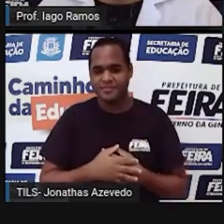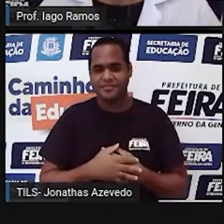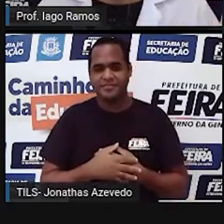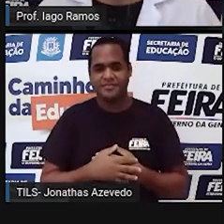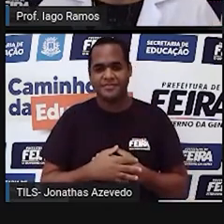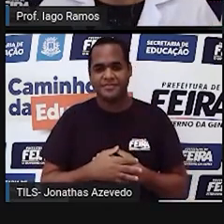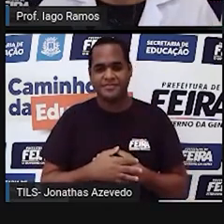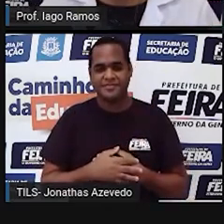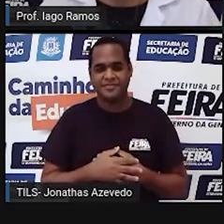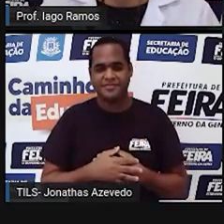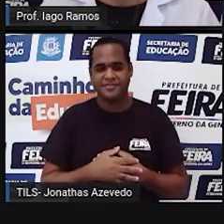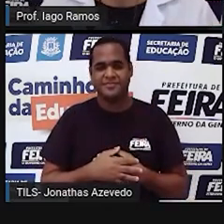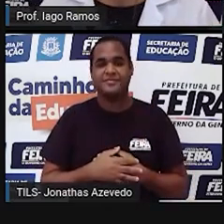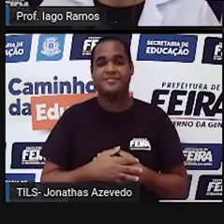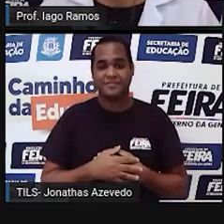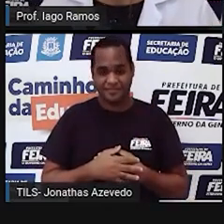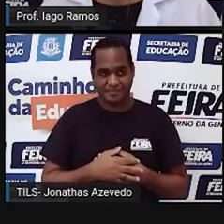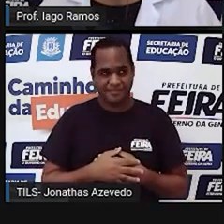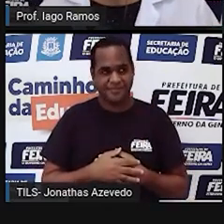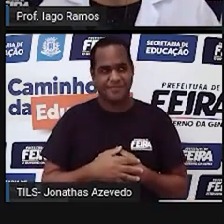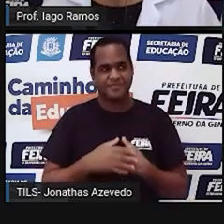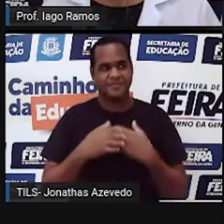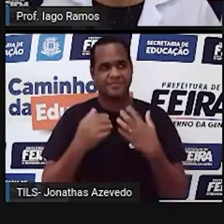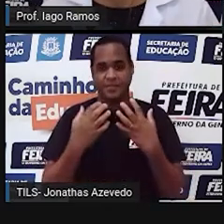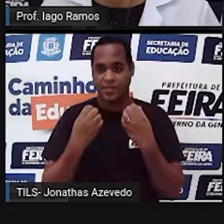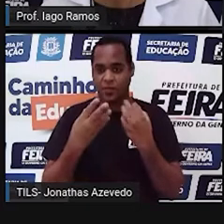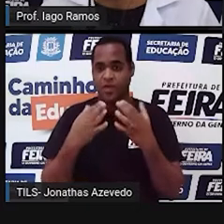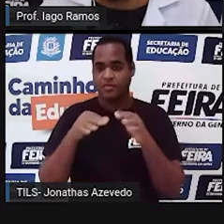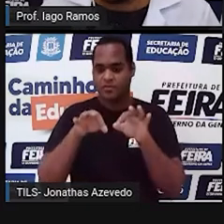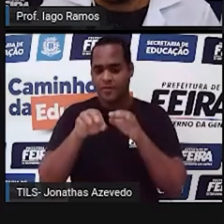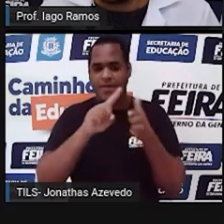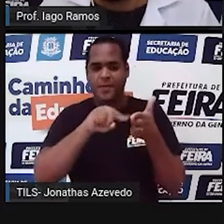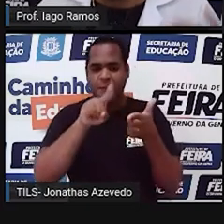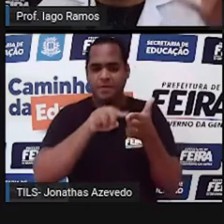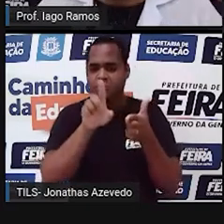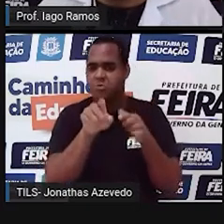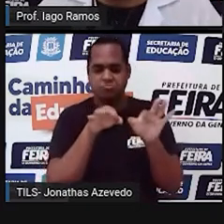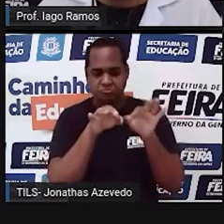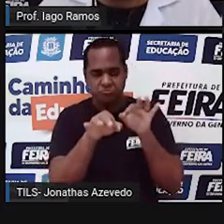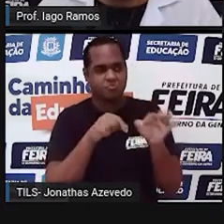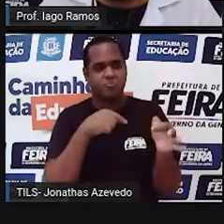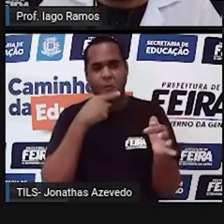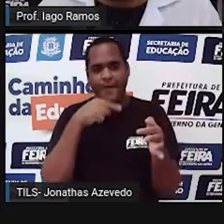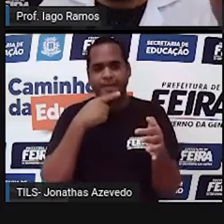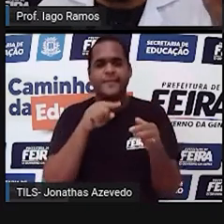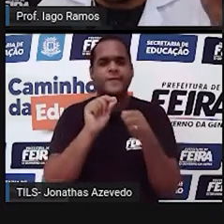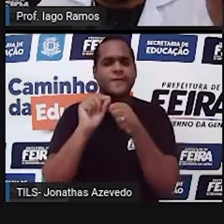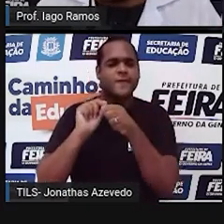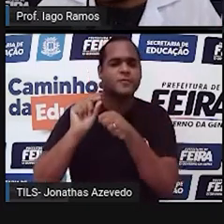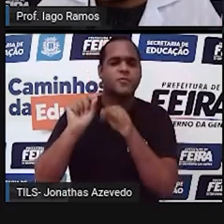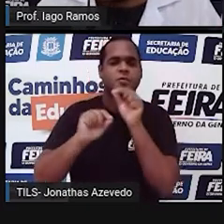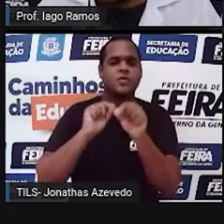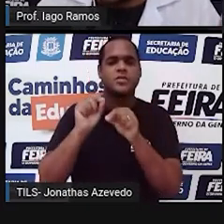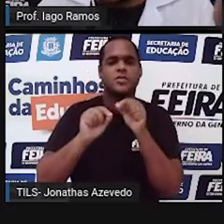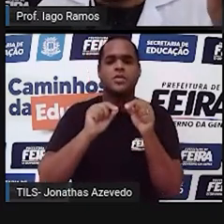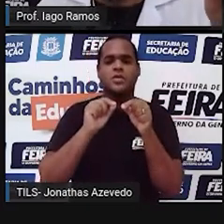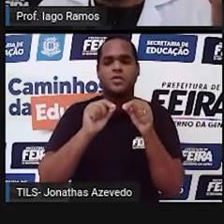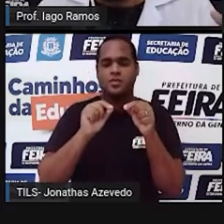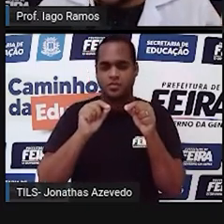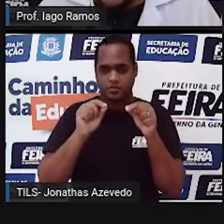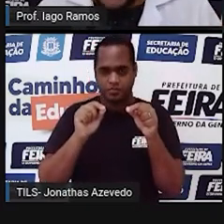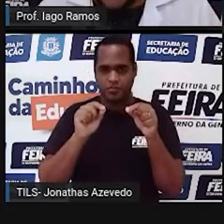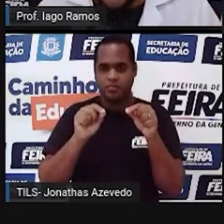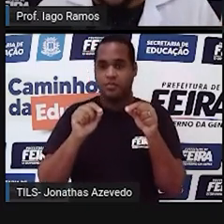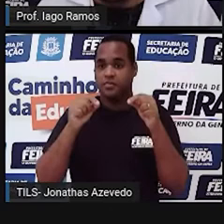dou um problema de matemática, mas você não consegue resolver. O que você faz? Olha só, na